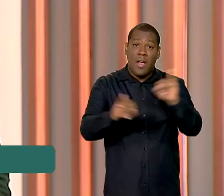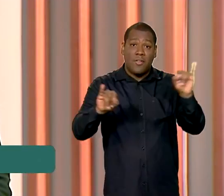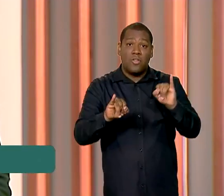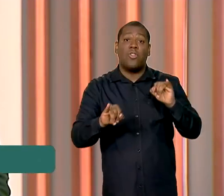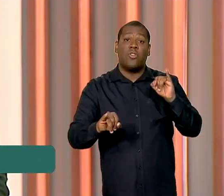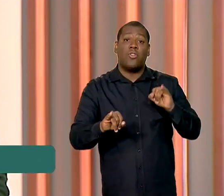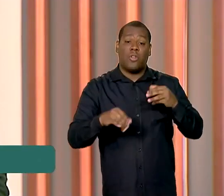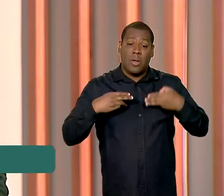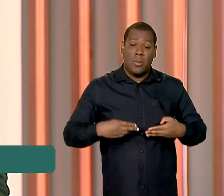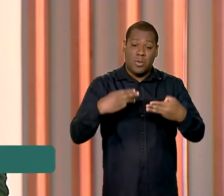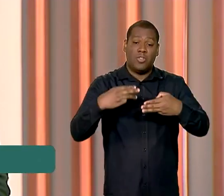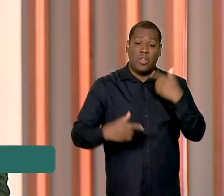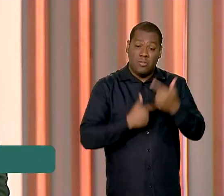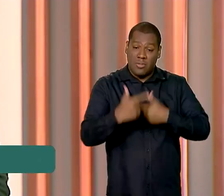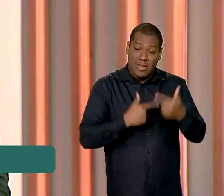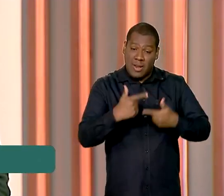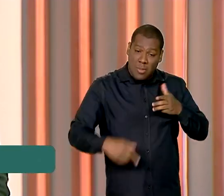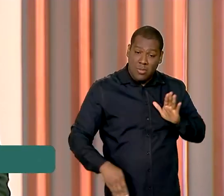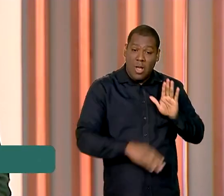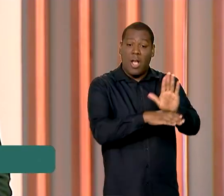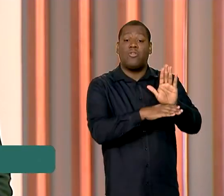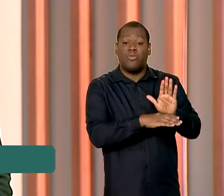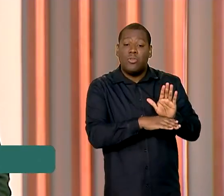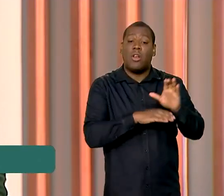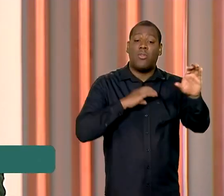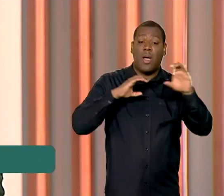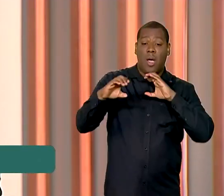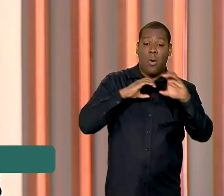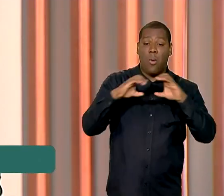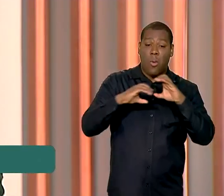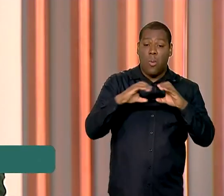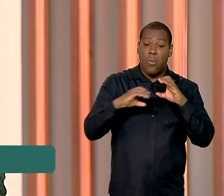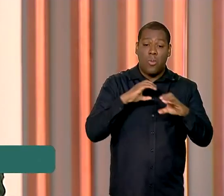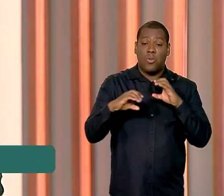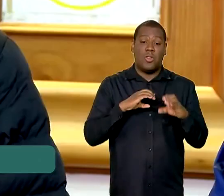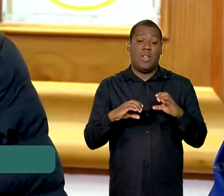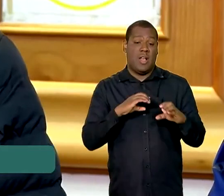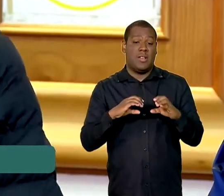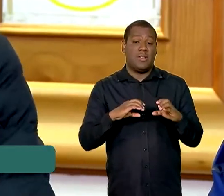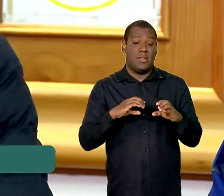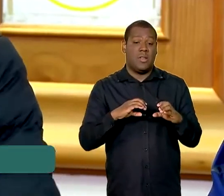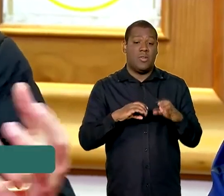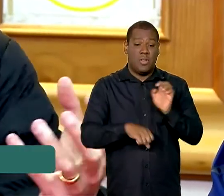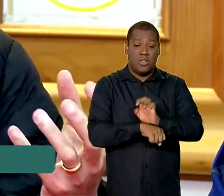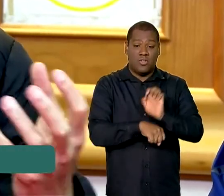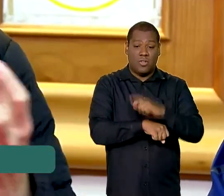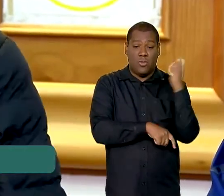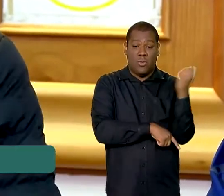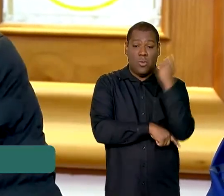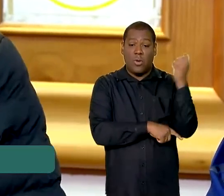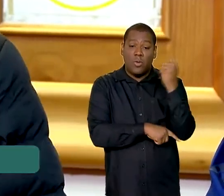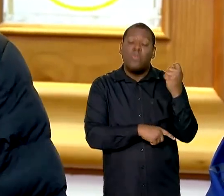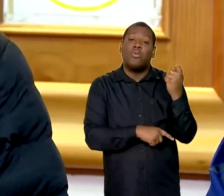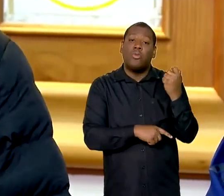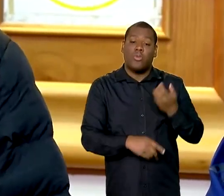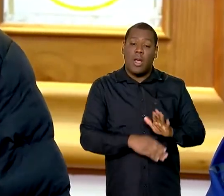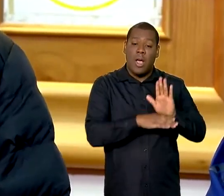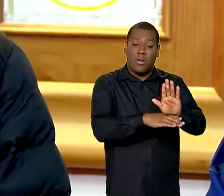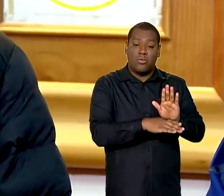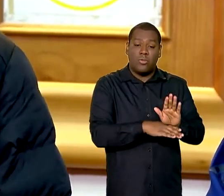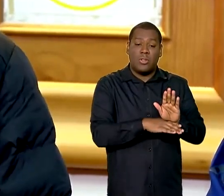Estado, serviço que, segundo o ministro, é essencial para salvar vidas. Esse reestabelecimento